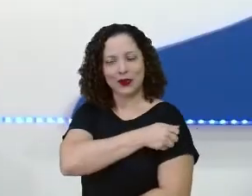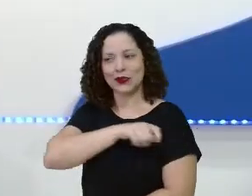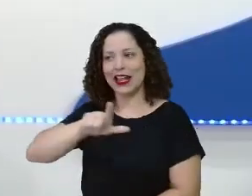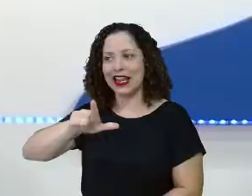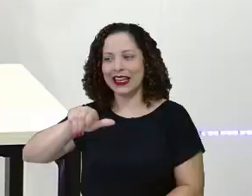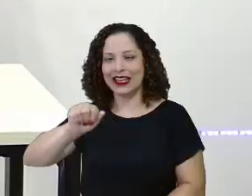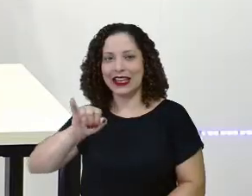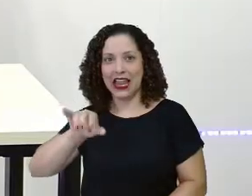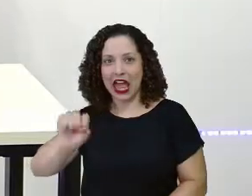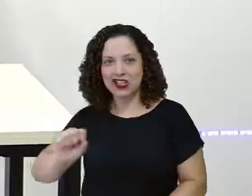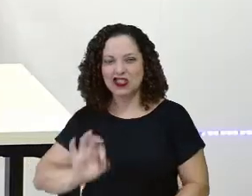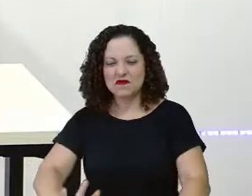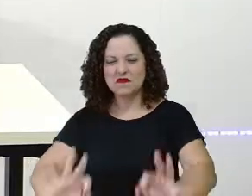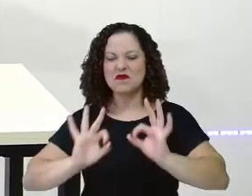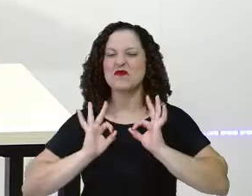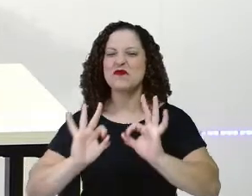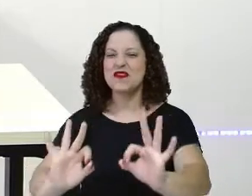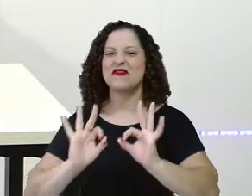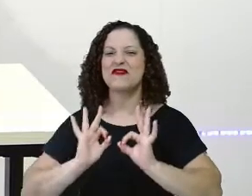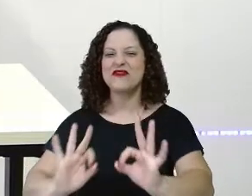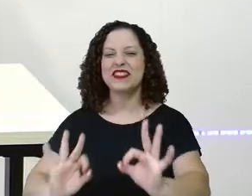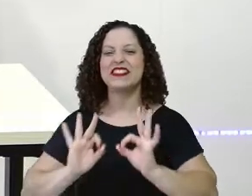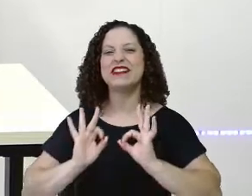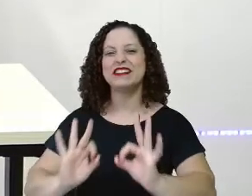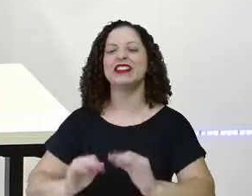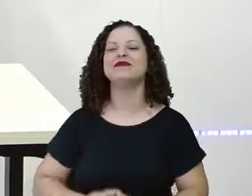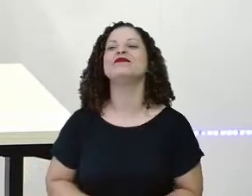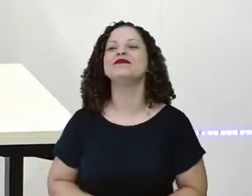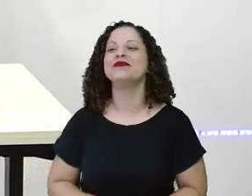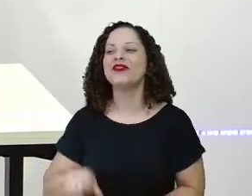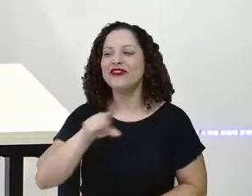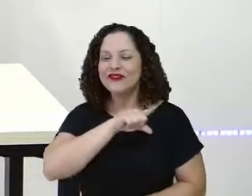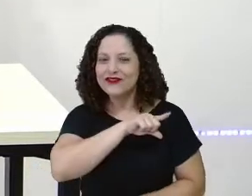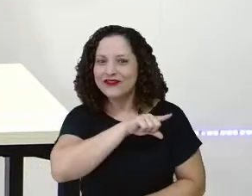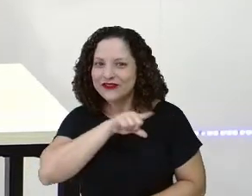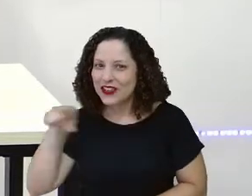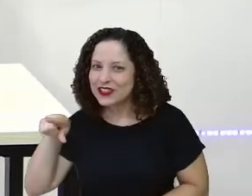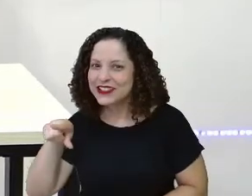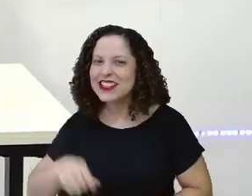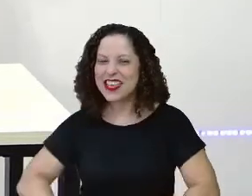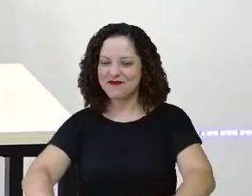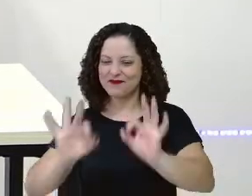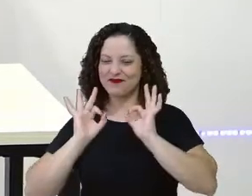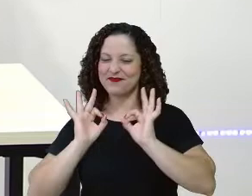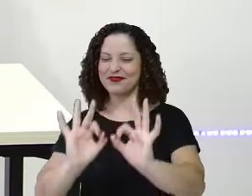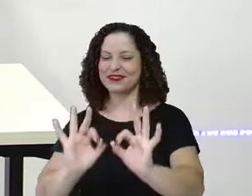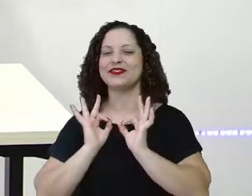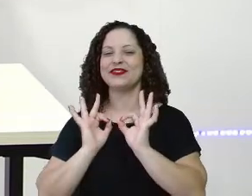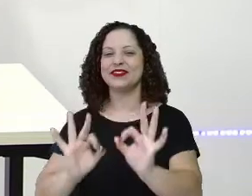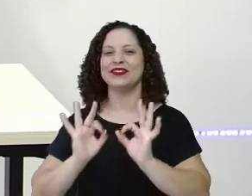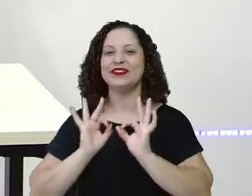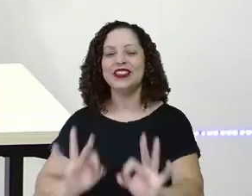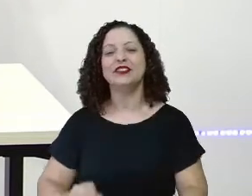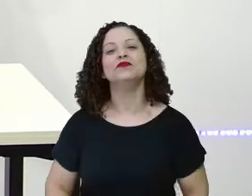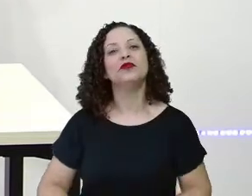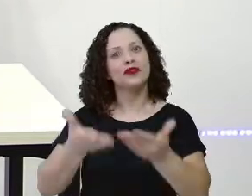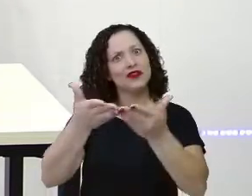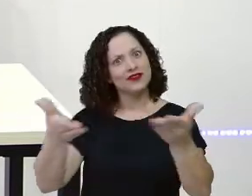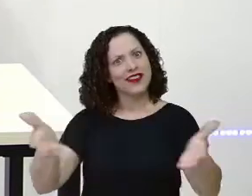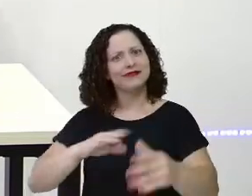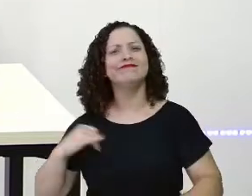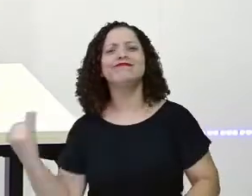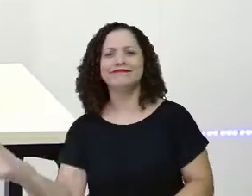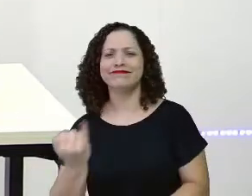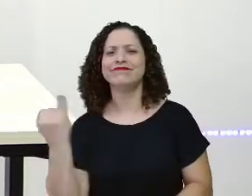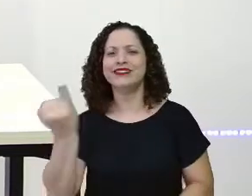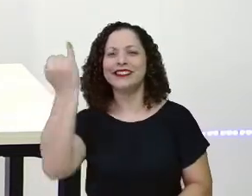mesmo! Arrasou! Olha aí, tá vendo? Como eu sempre digo, você arrasa! Sem você, não existiria